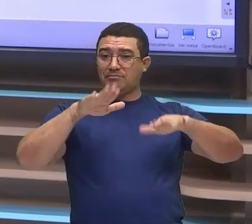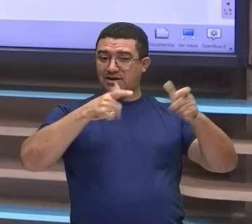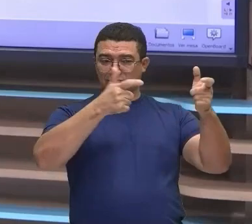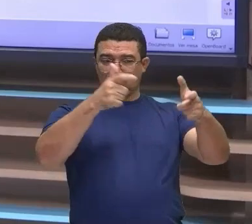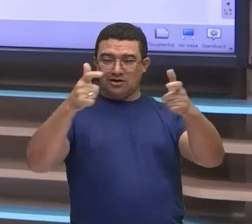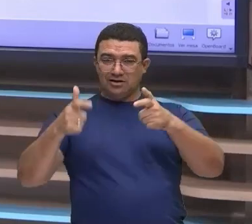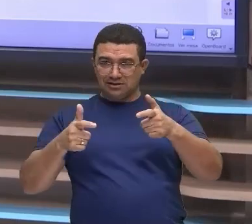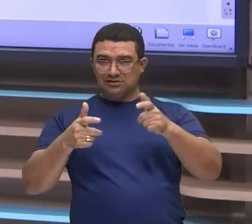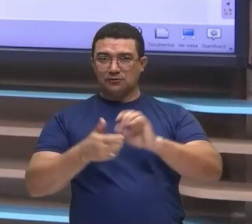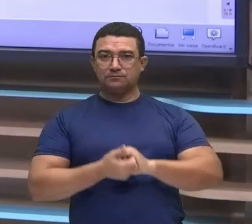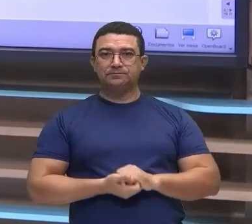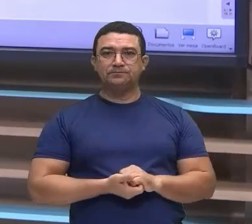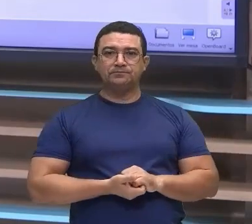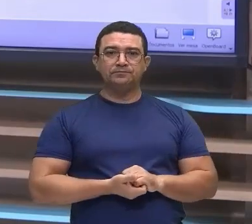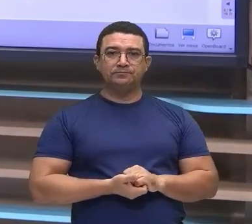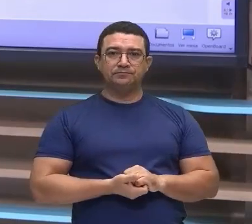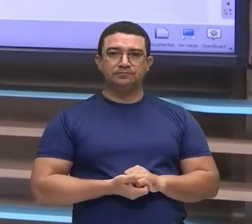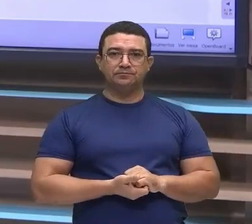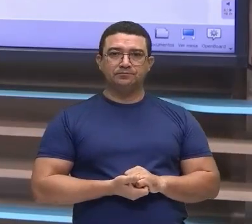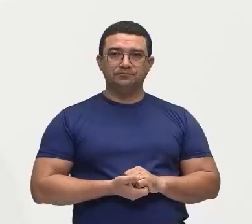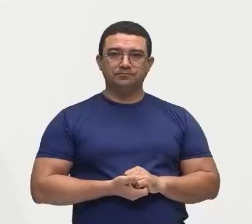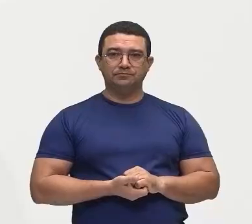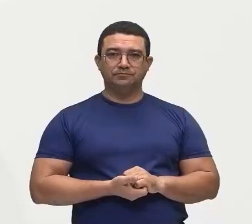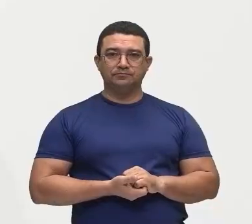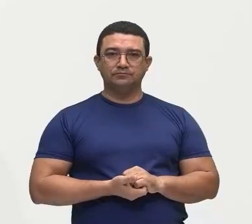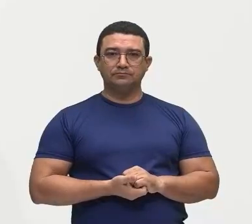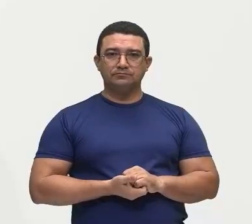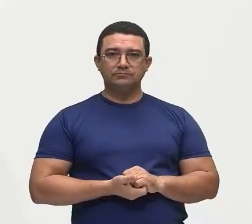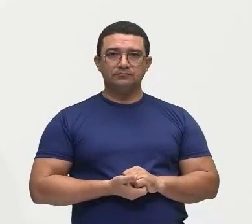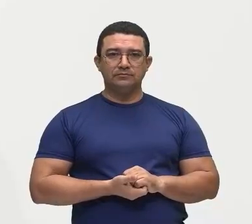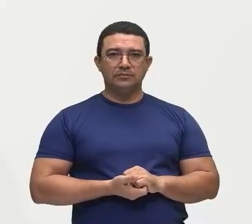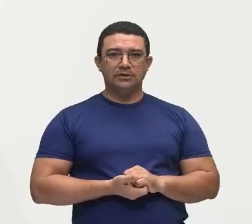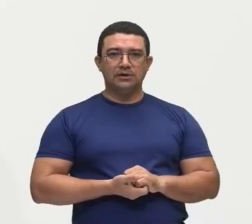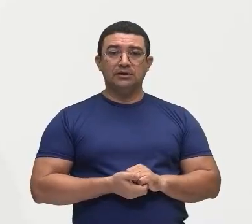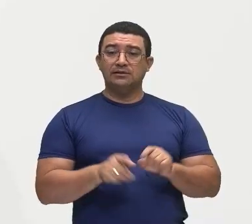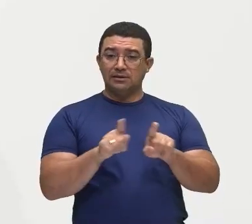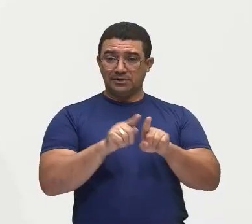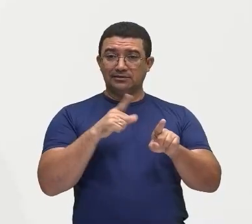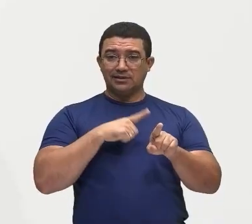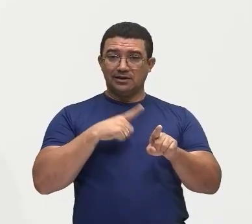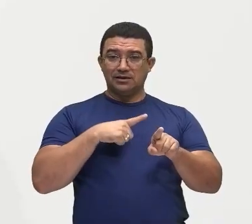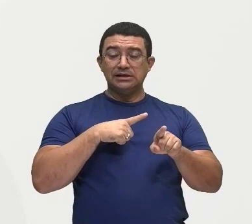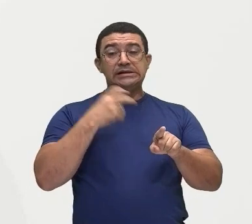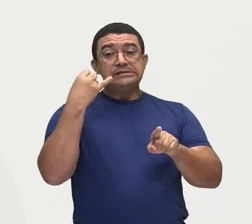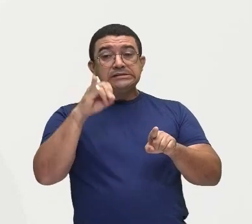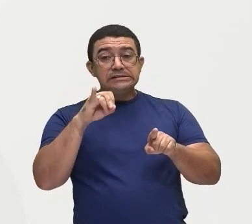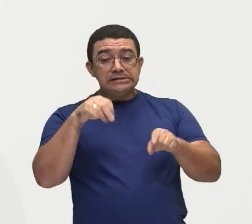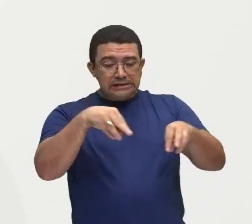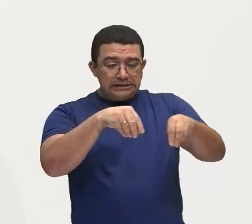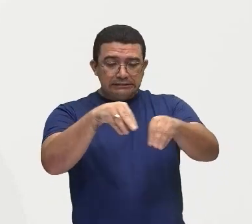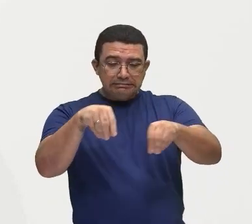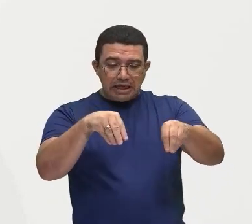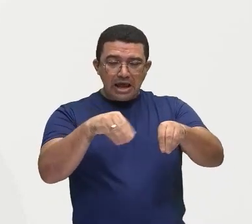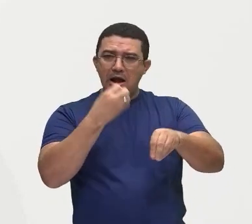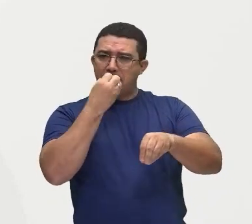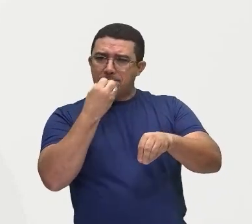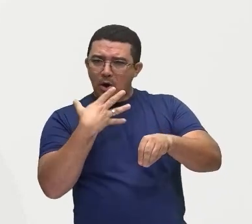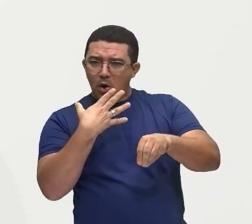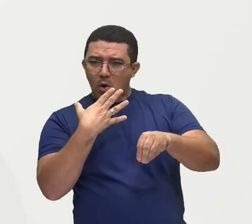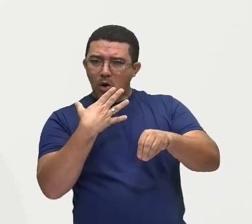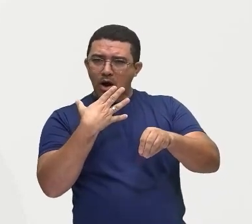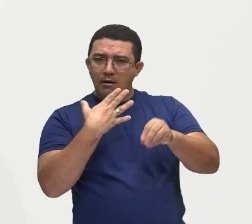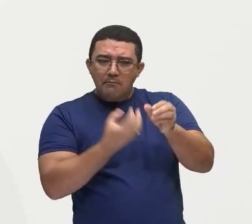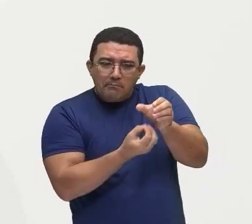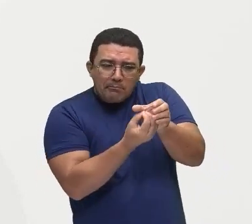pontos, né? Além da localização, a gente tem aí a fertilidade, né? E aí,